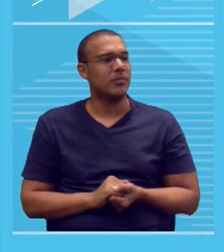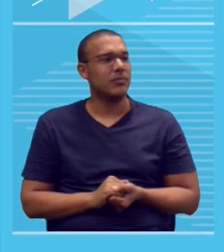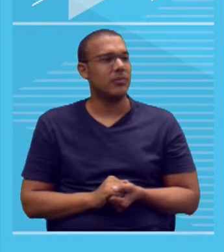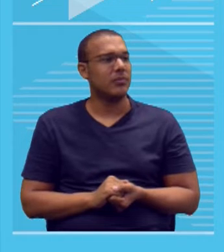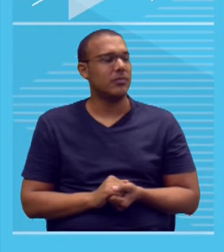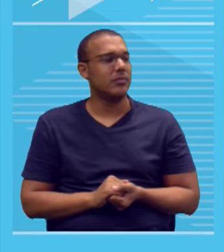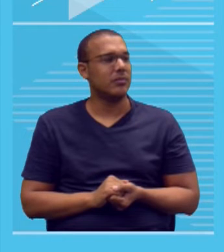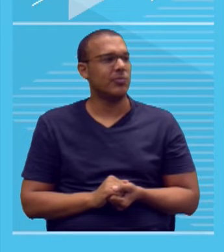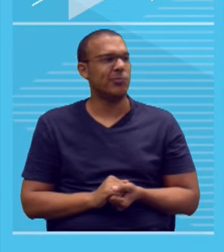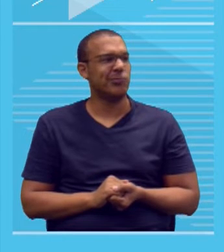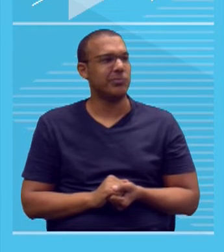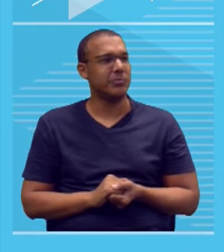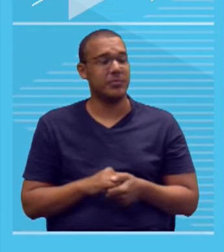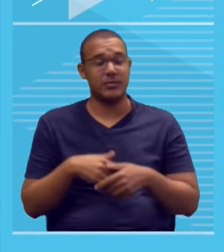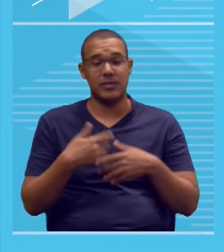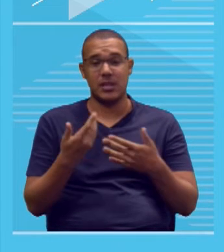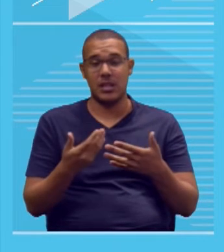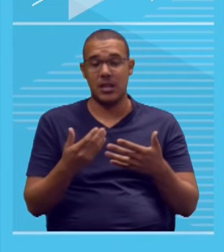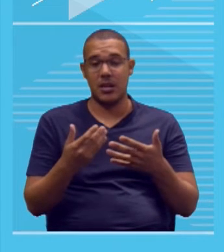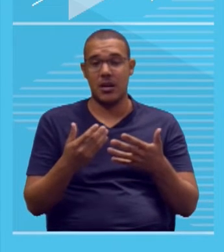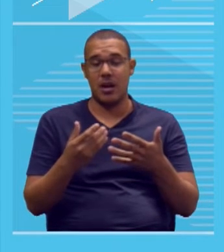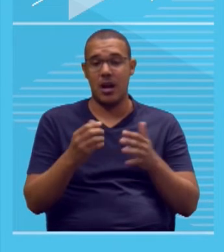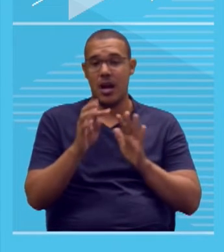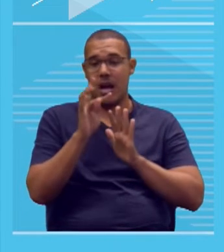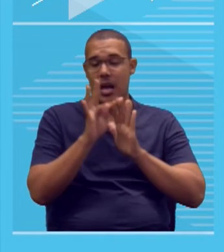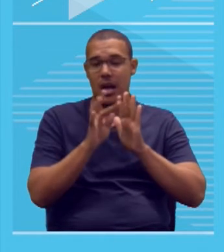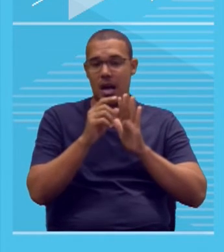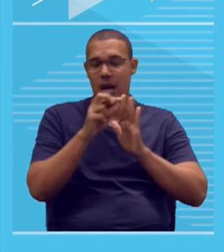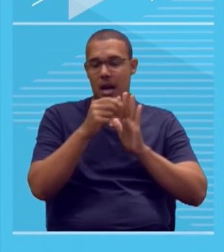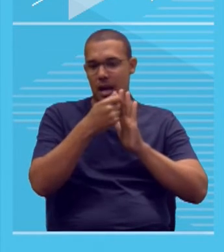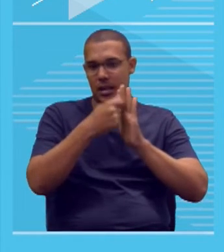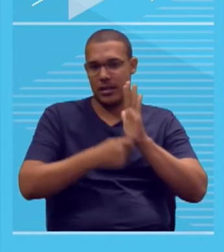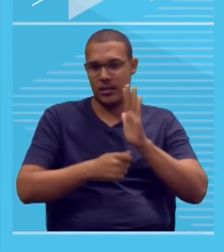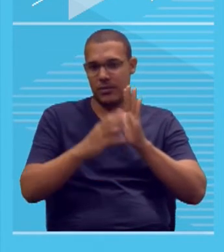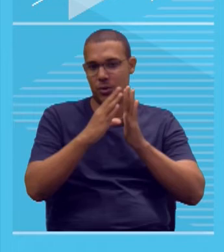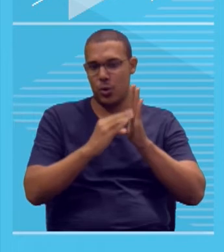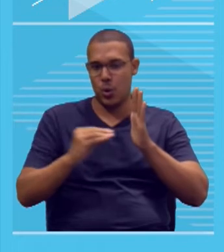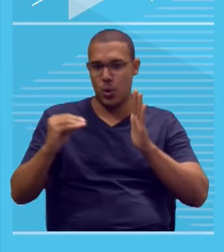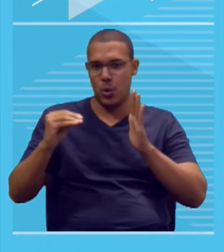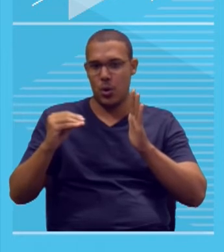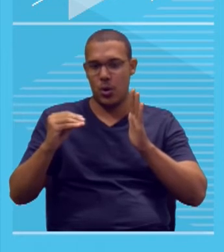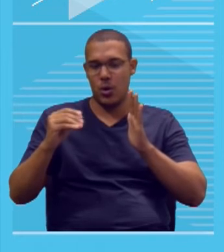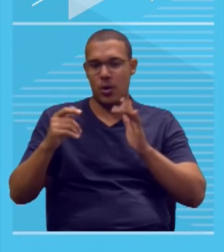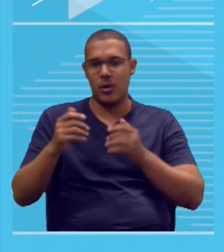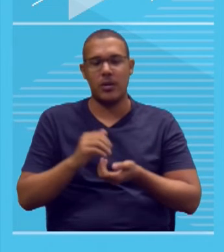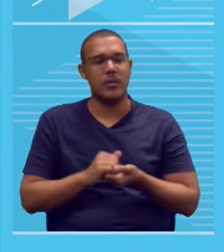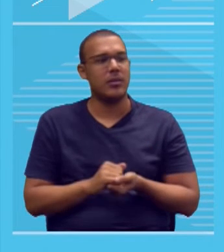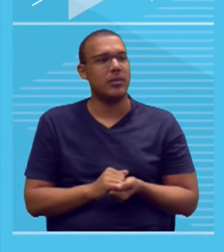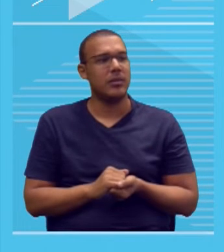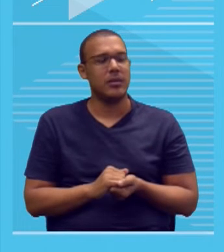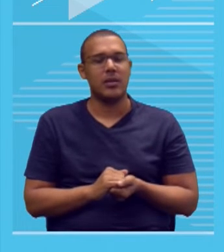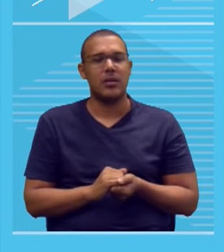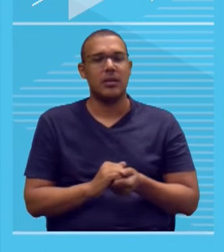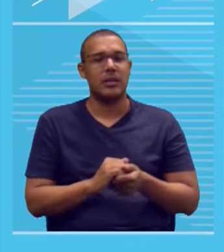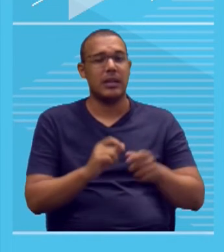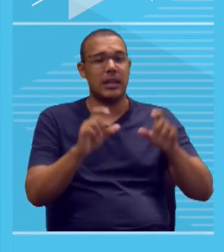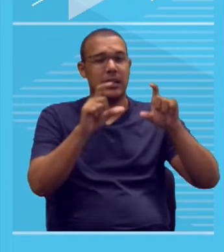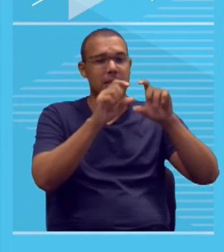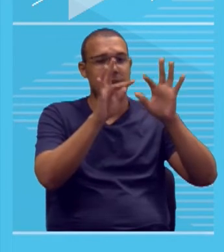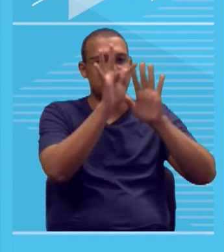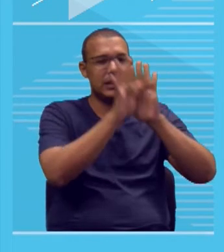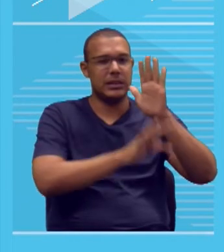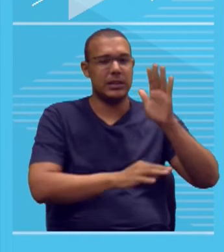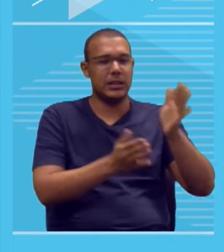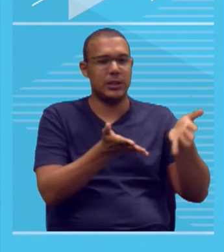claro. A redação que apresentar a cópia dos textos da proposta de redação. Aquele painel de textos motivadores,